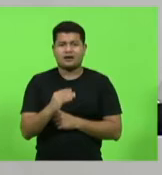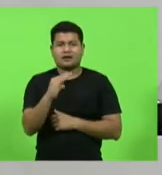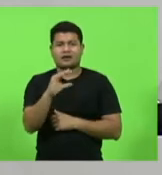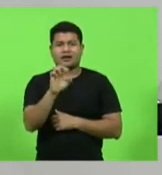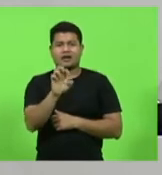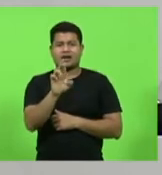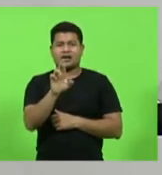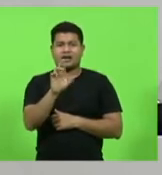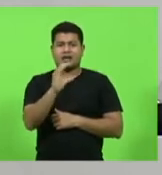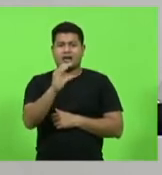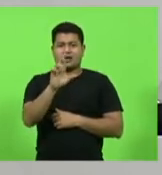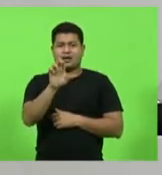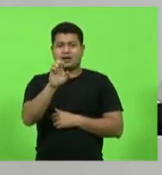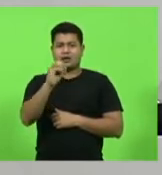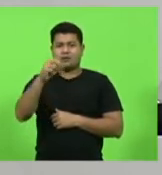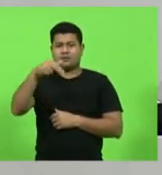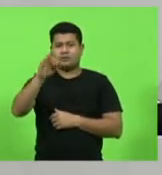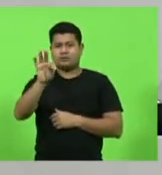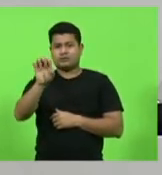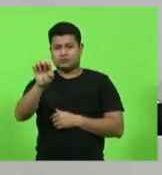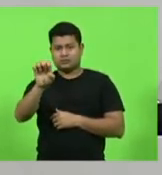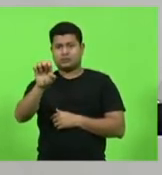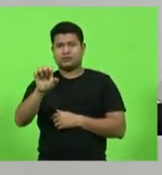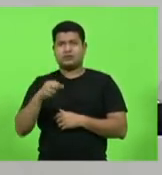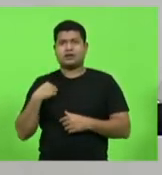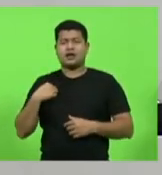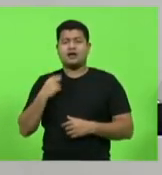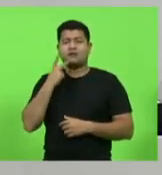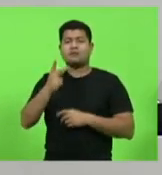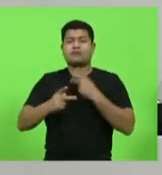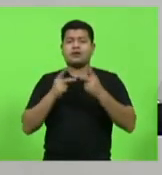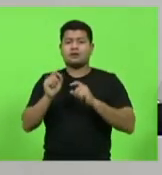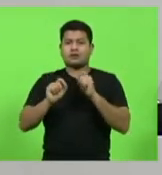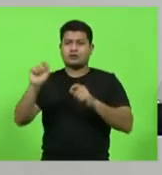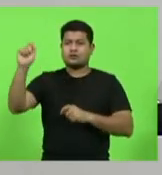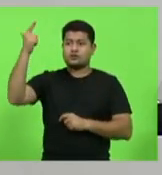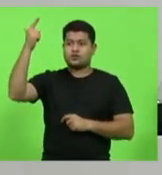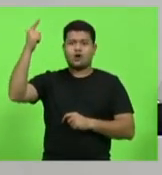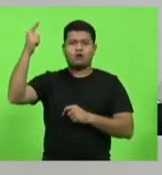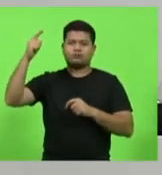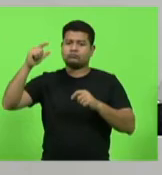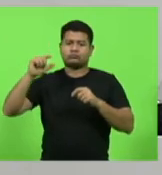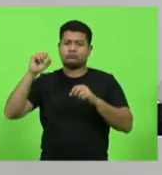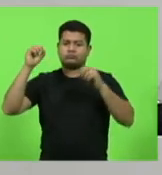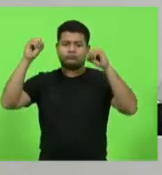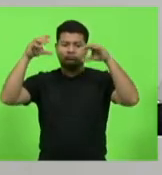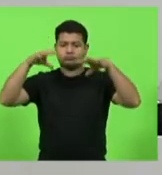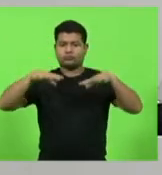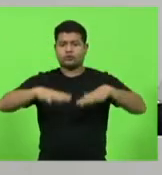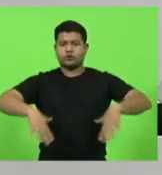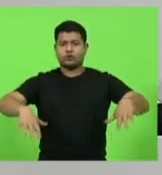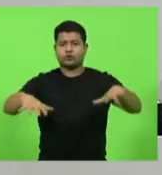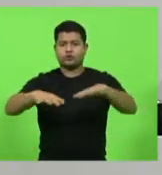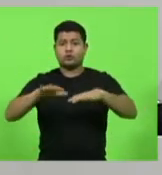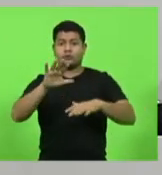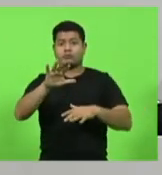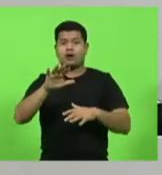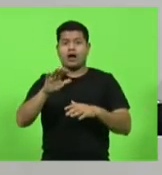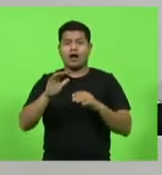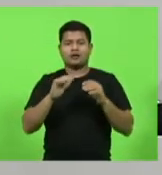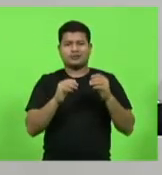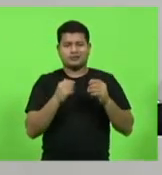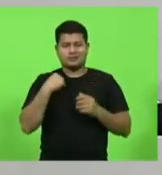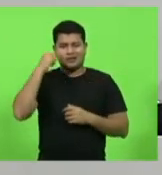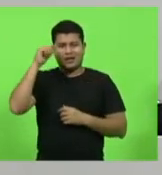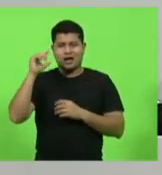Não fale assim, eu digo que o sol é para todos, mas a sombra é só para quem merece e os benesses é só para quem merece, mas existe o castigo